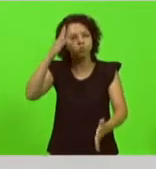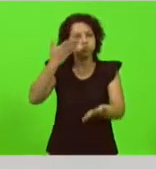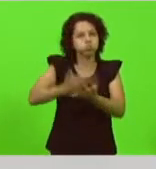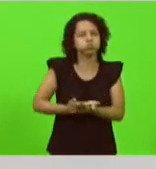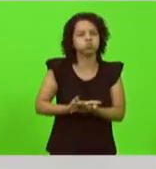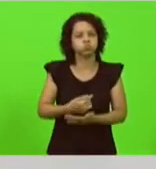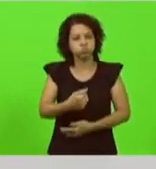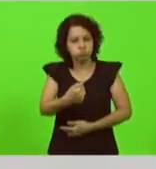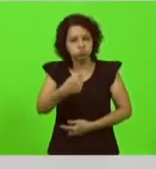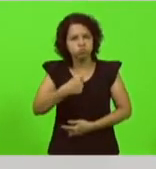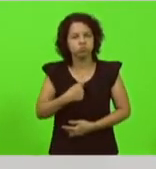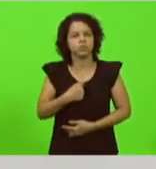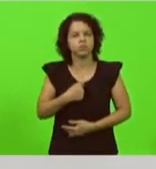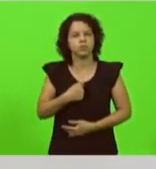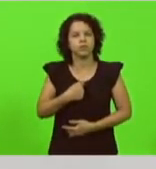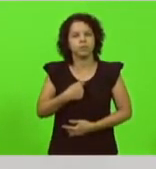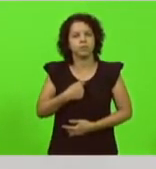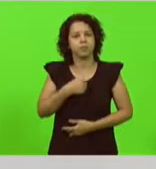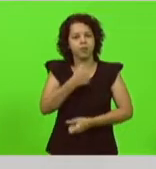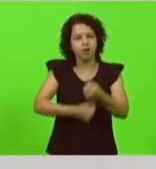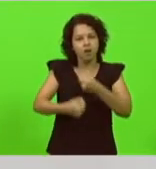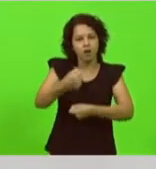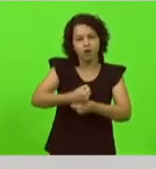em mim em 2018.